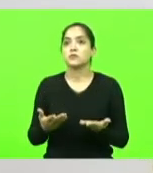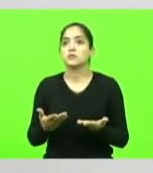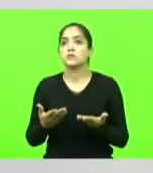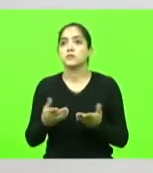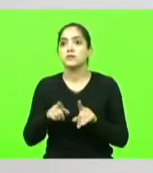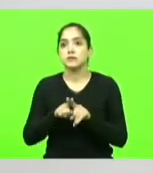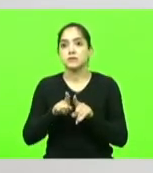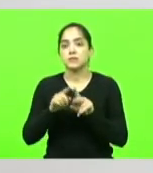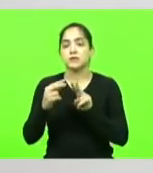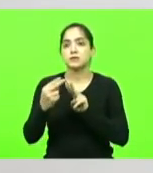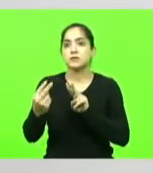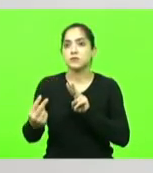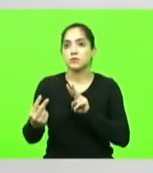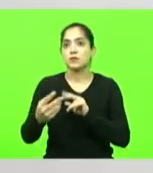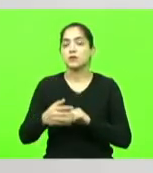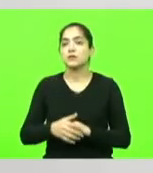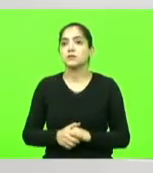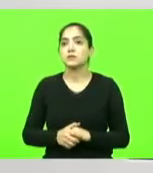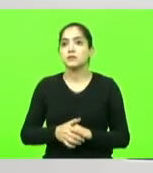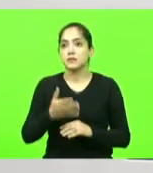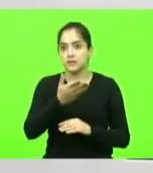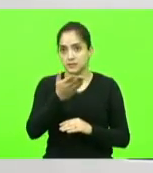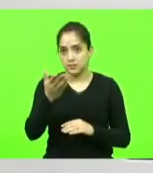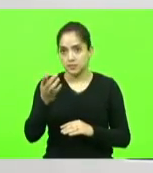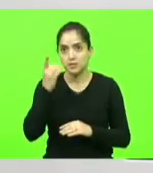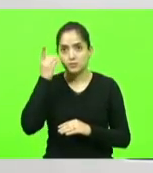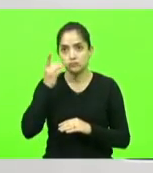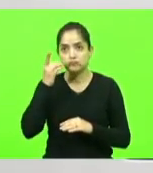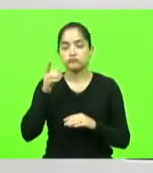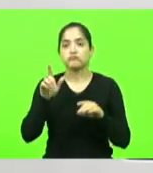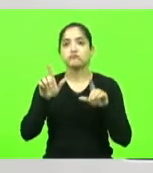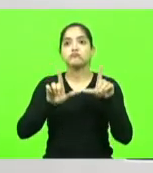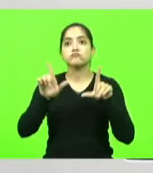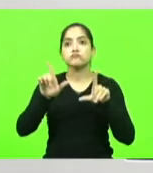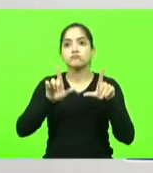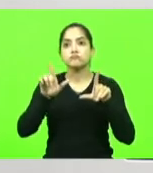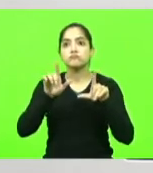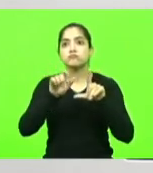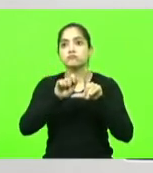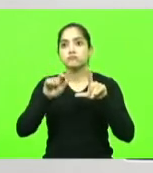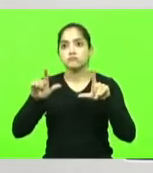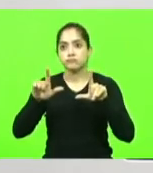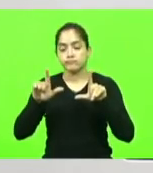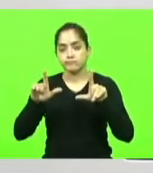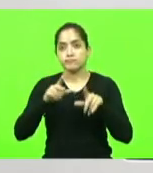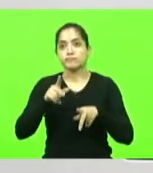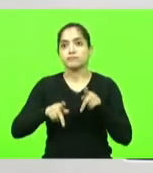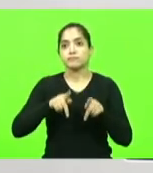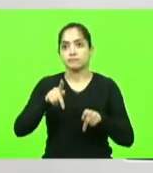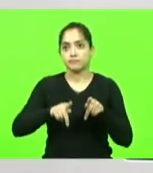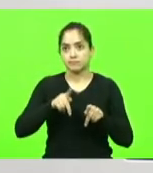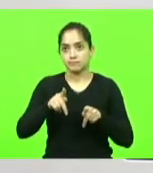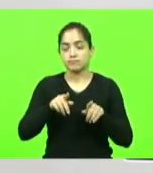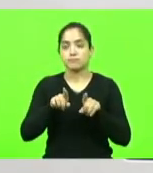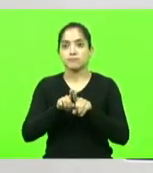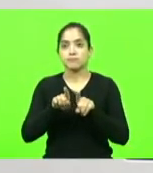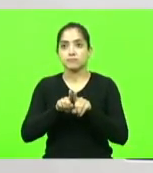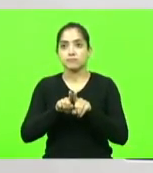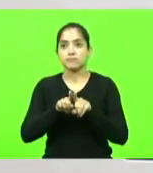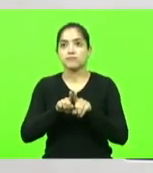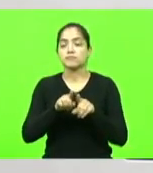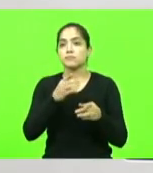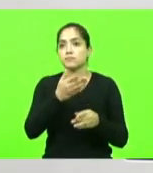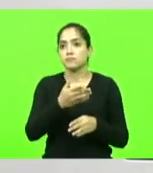online, aos colegas de imprensa, aos catarinenses que estão ouvindo, e agradecer ao